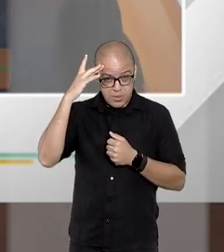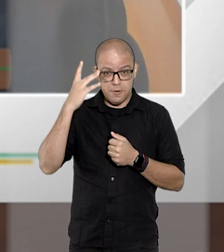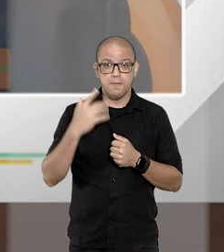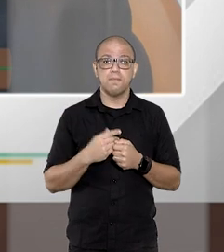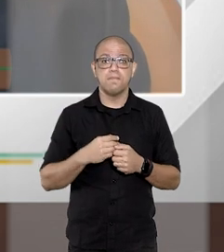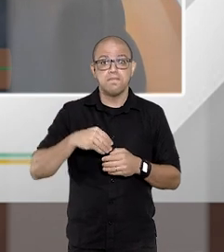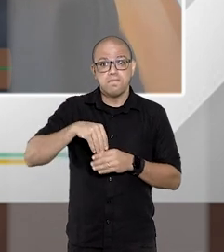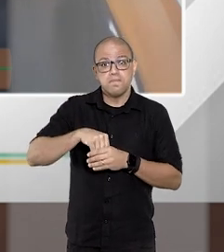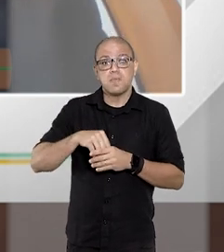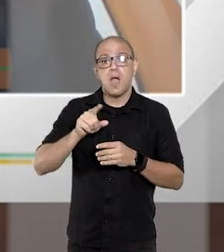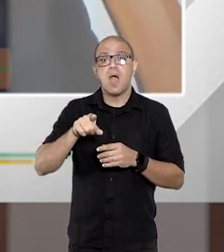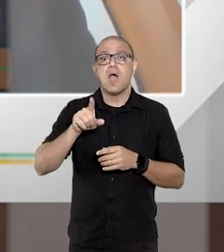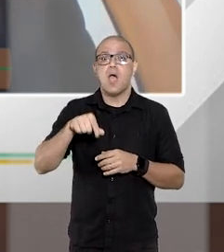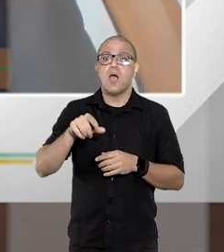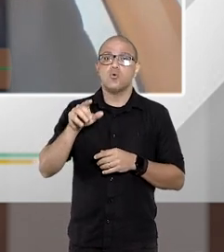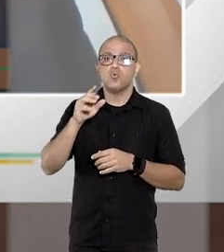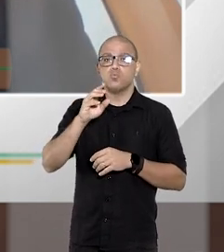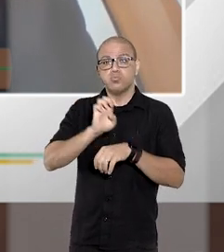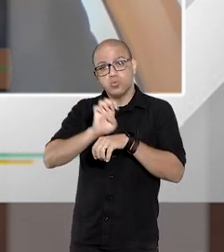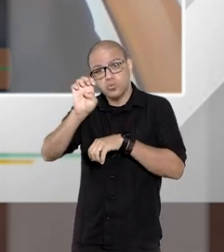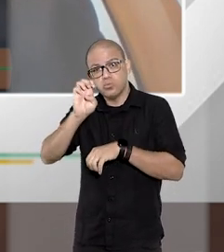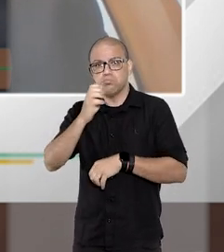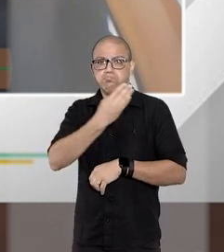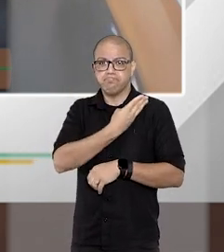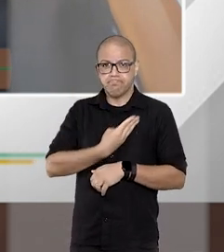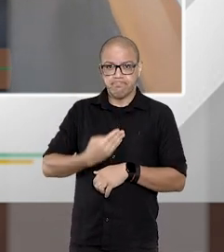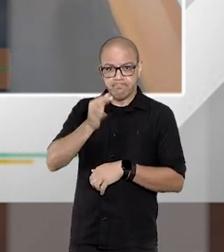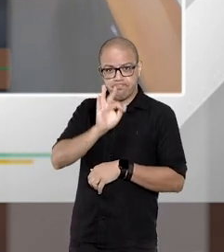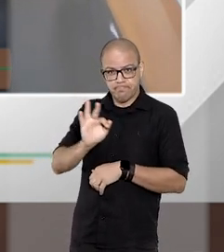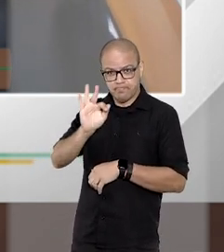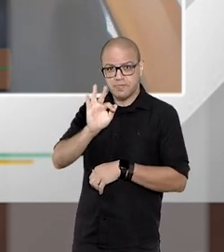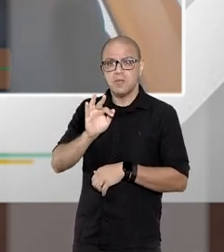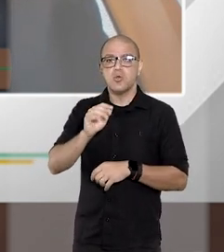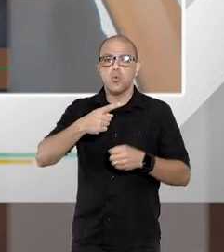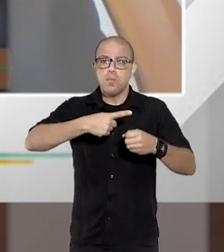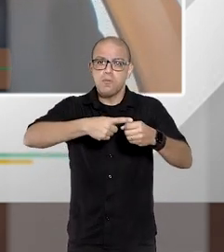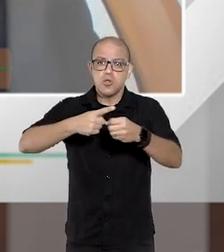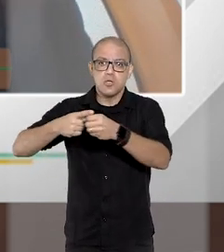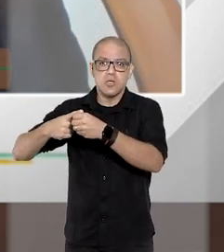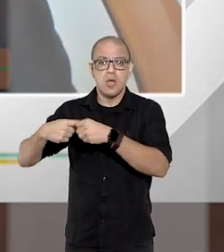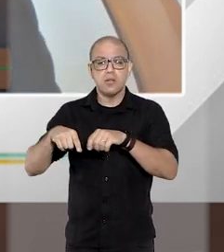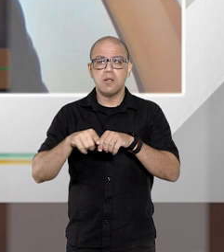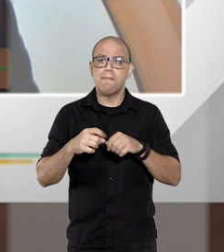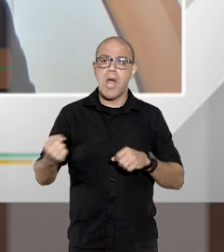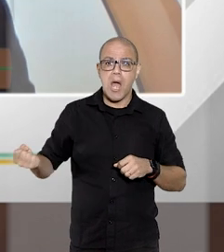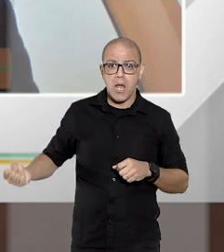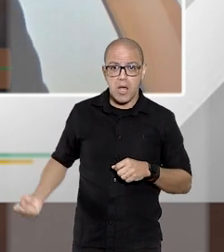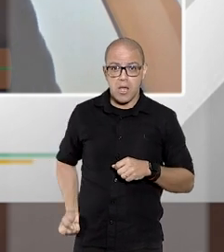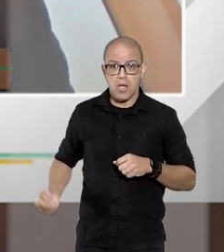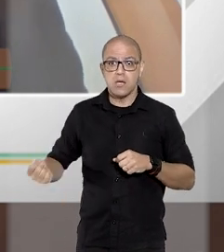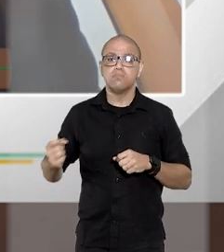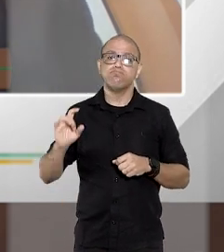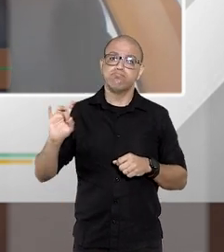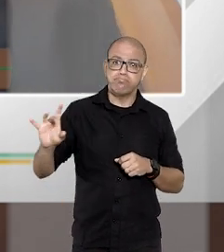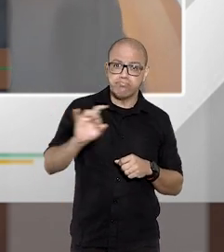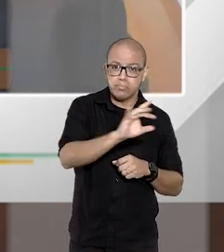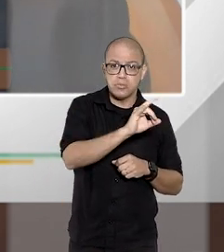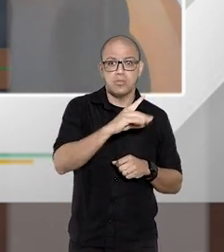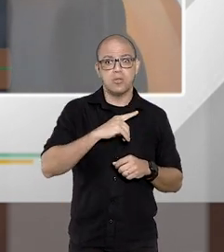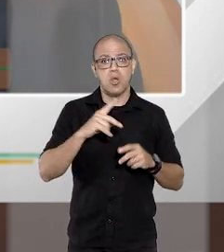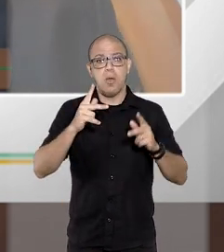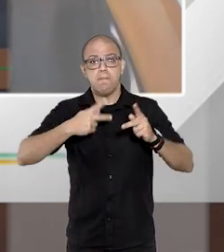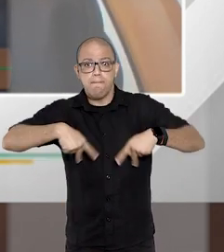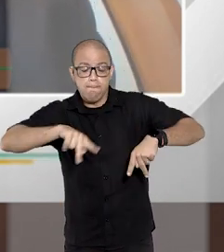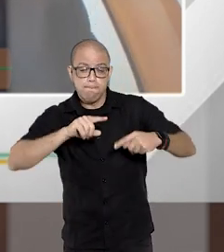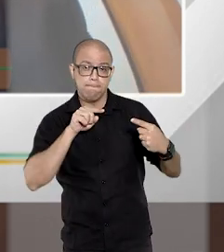direito público interno, a União, os Estados, os municípios, e também as respectivas autarquias e fundações públicas, que têm